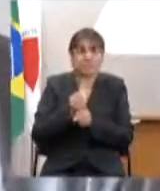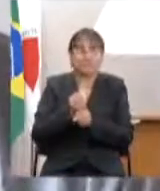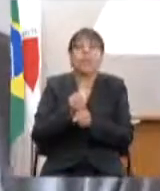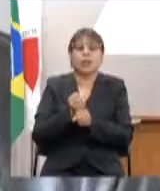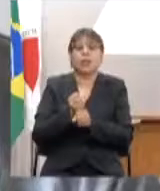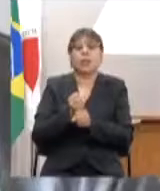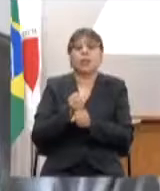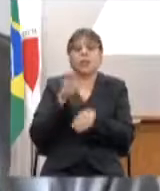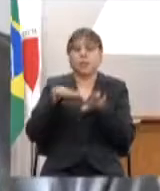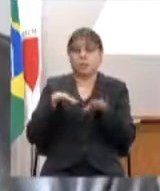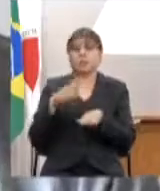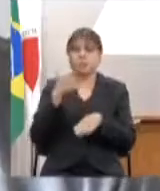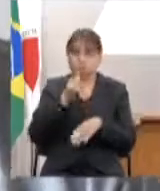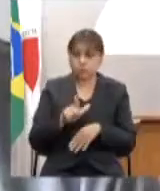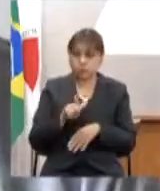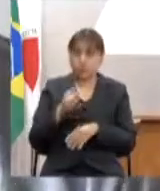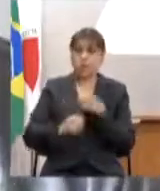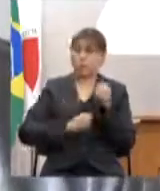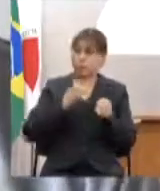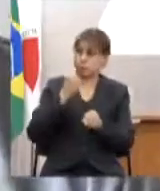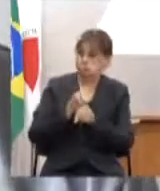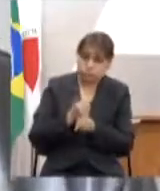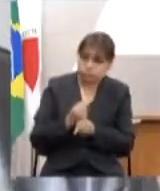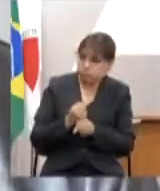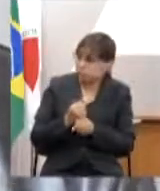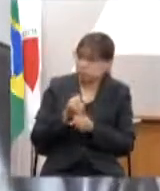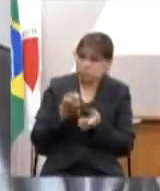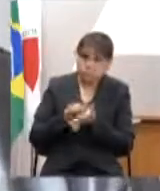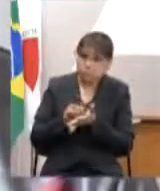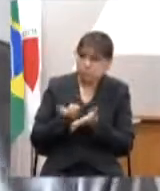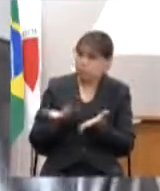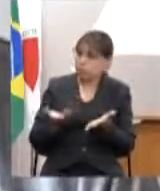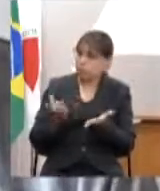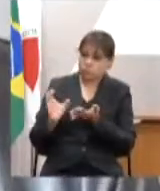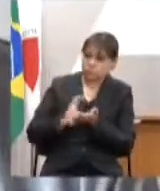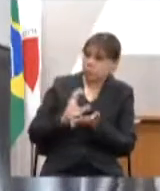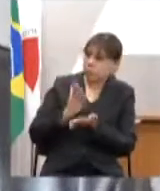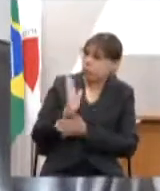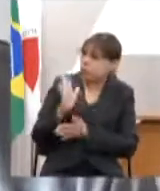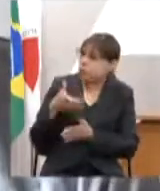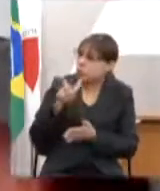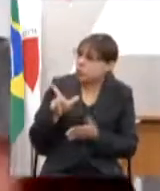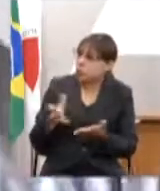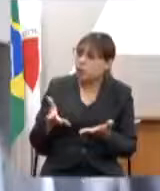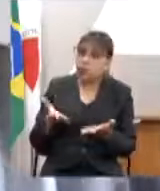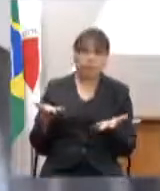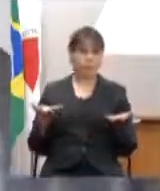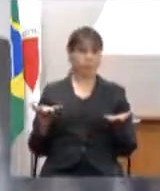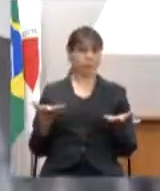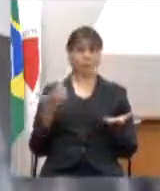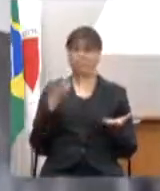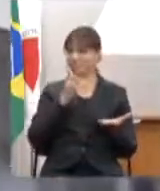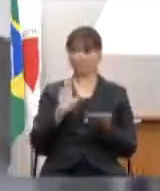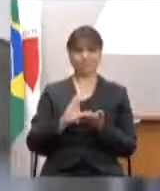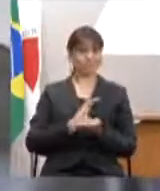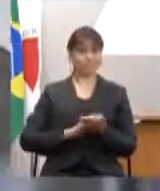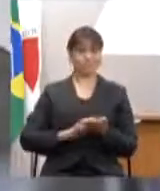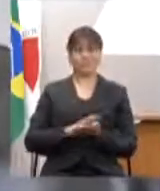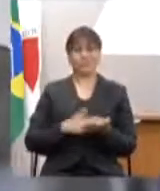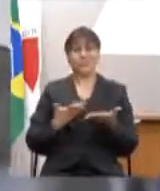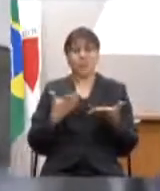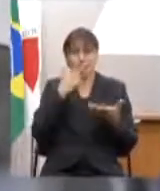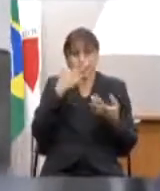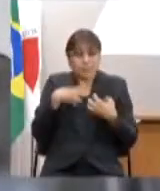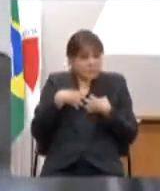no outro ano comprar esses recursos que foram aprovados e nada acontece e dá uma sensação